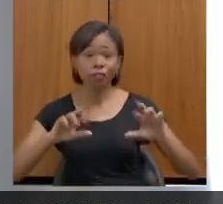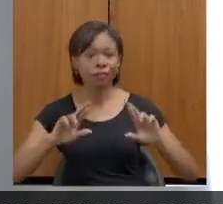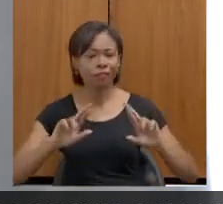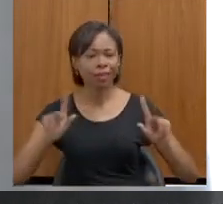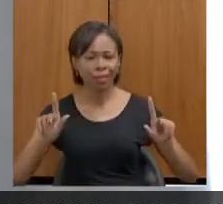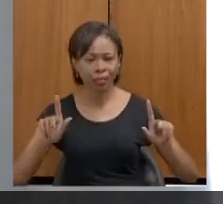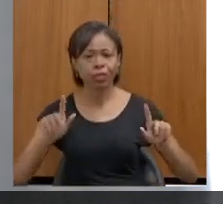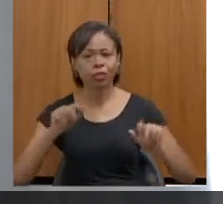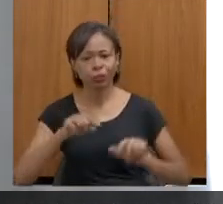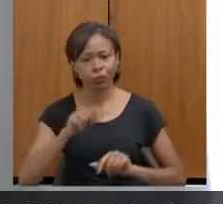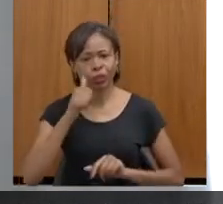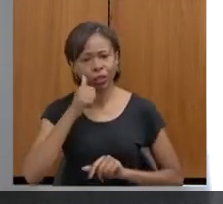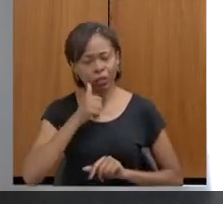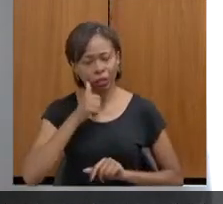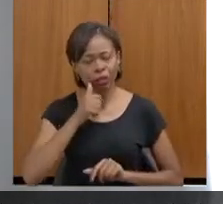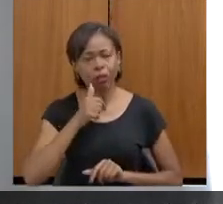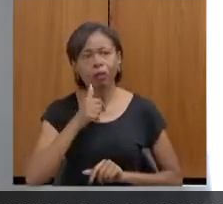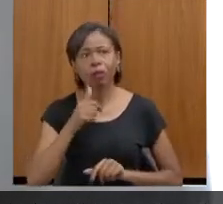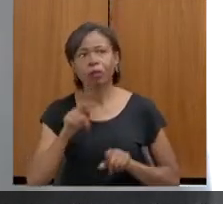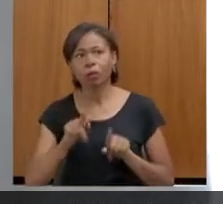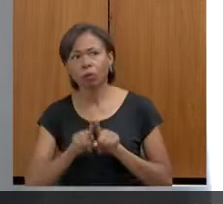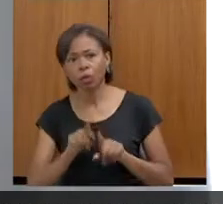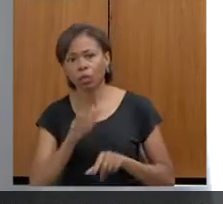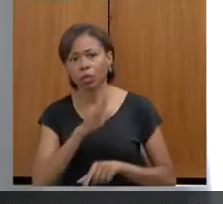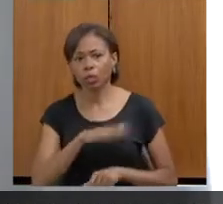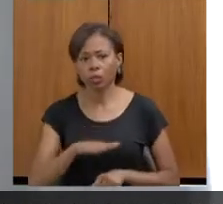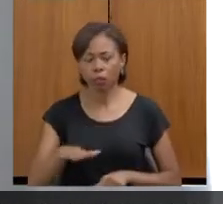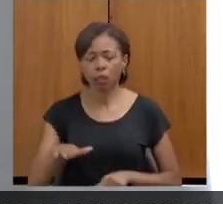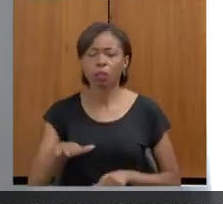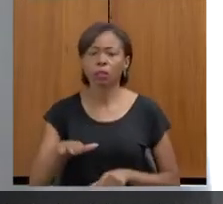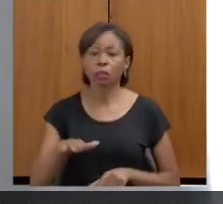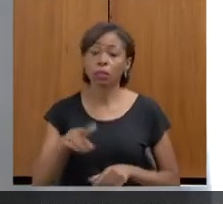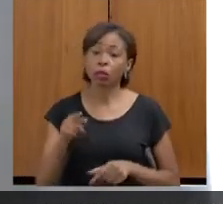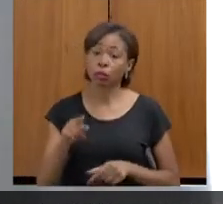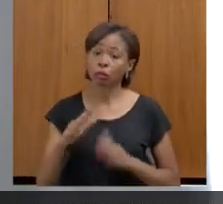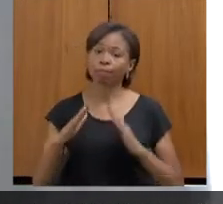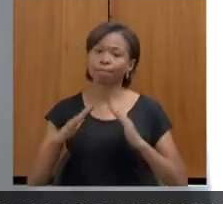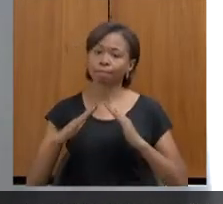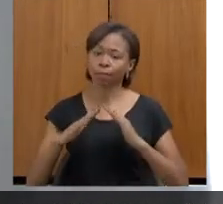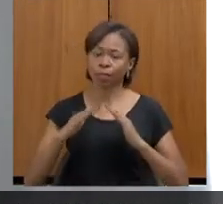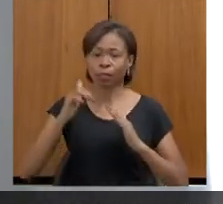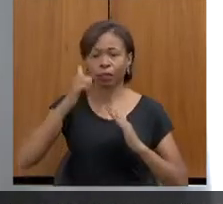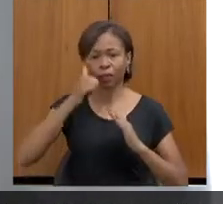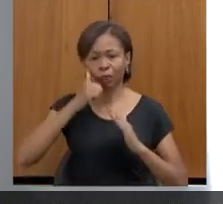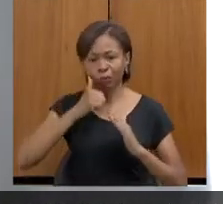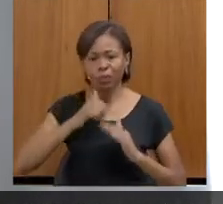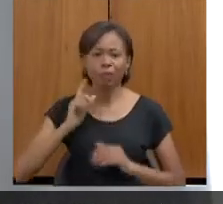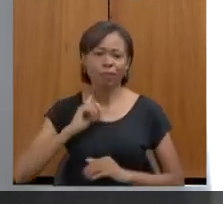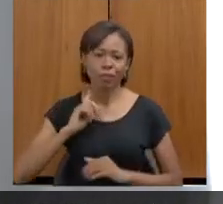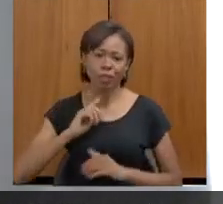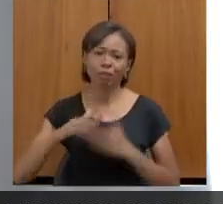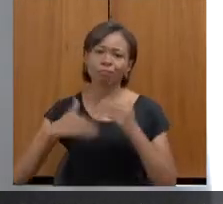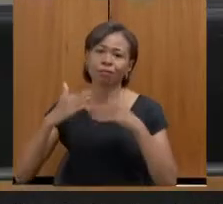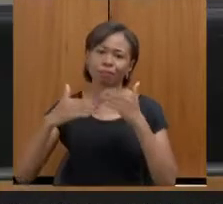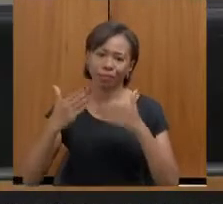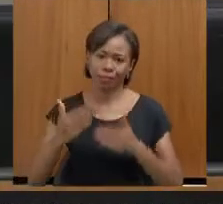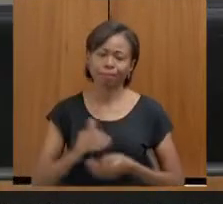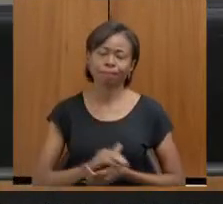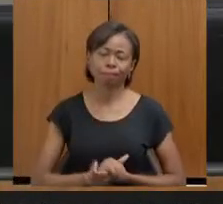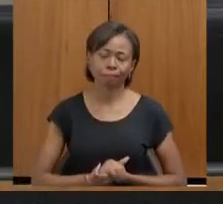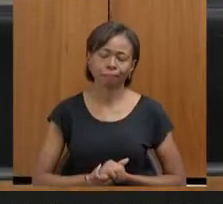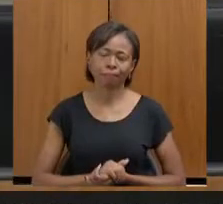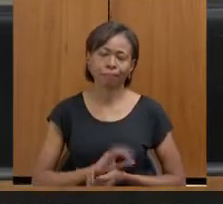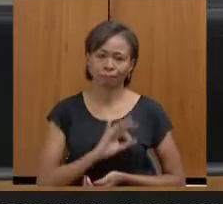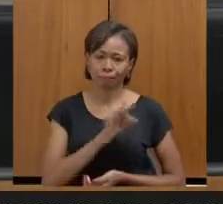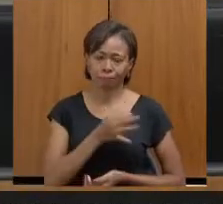de violência. Então, na minha opinião, o caso da Mulher Mineira foi um grande avanço nesse sentido. certo.